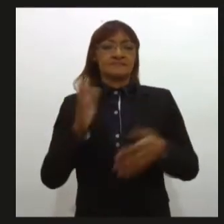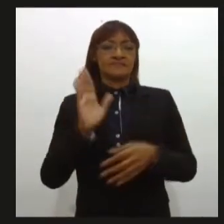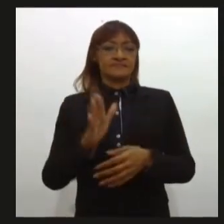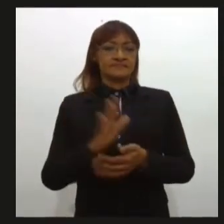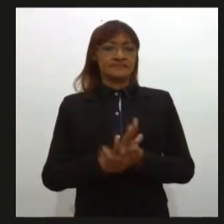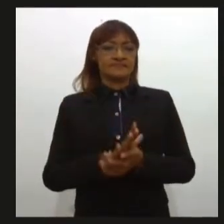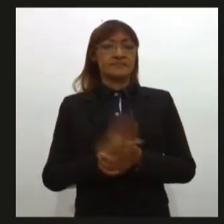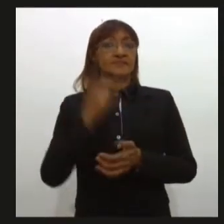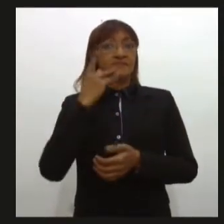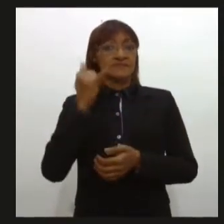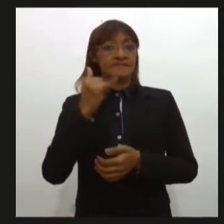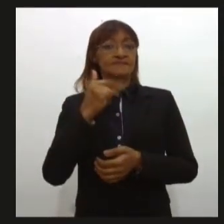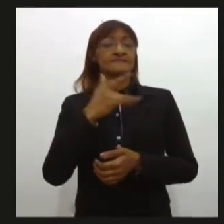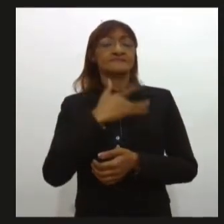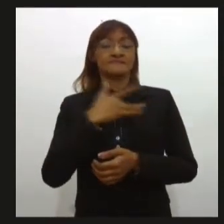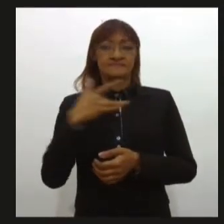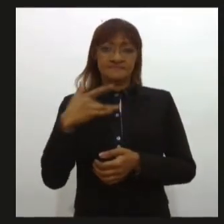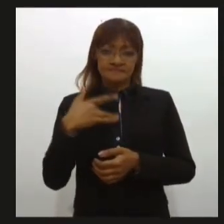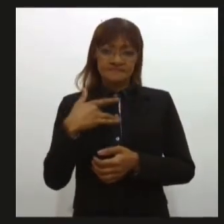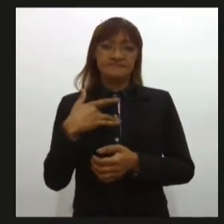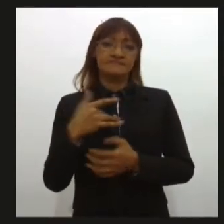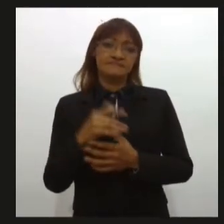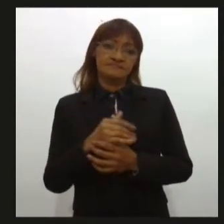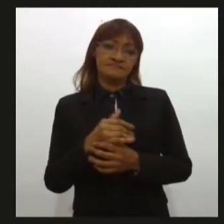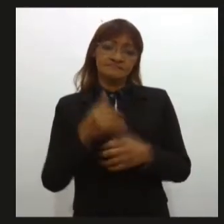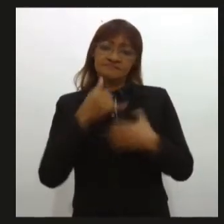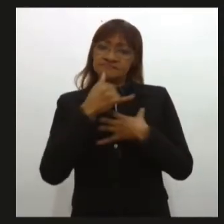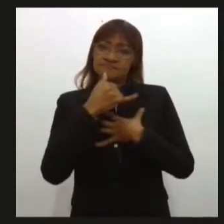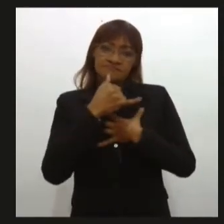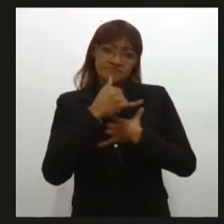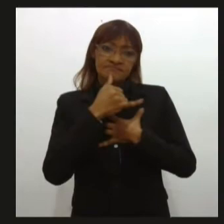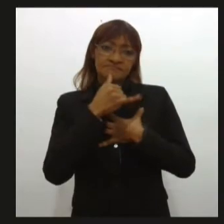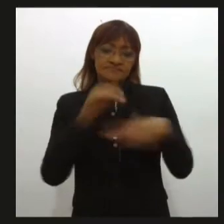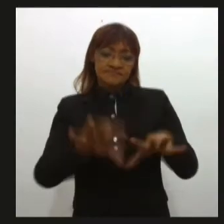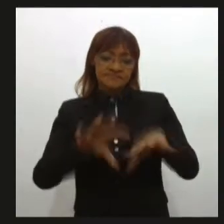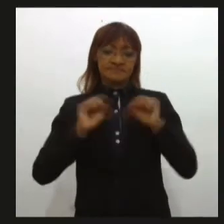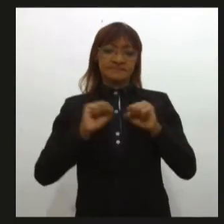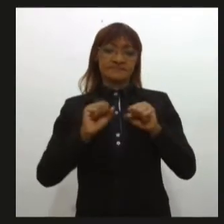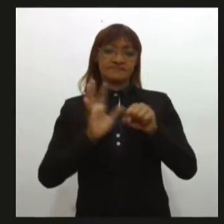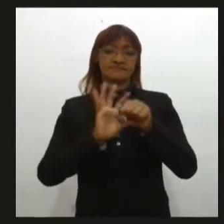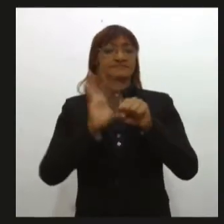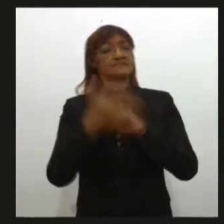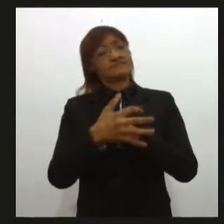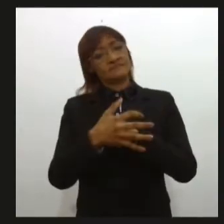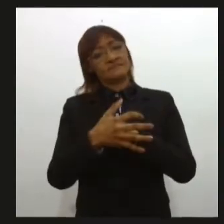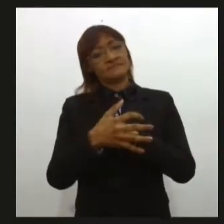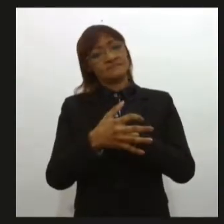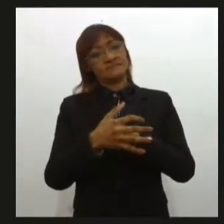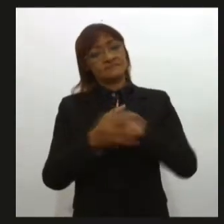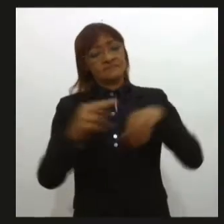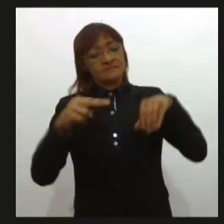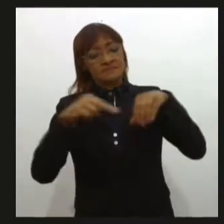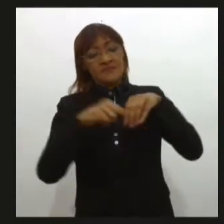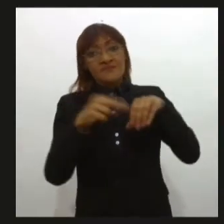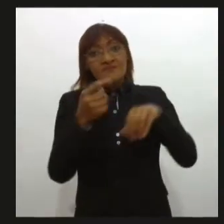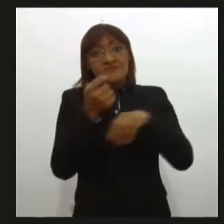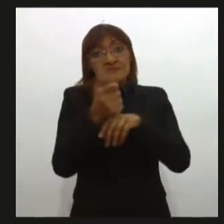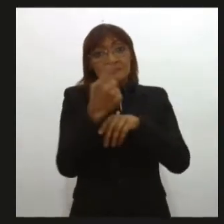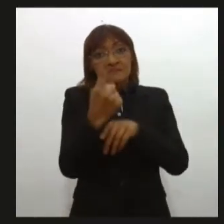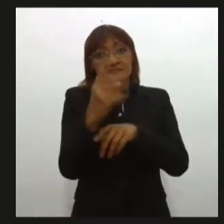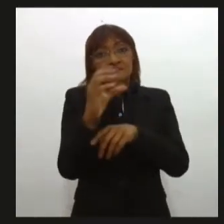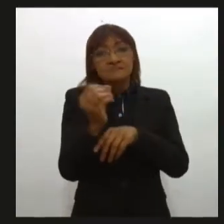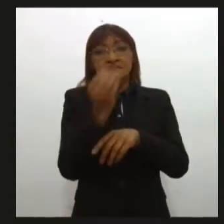realizado pelo seu mandato no conjunto João Alves em Socorro. O gabinete esteve no local ouvindo a população e o objetivo